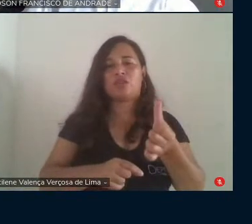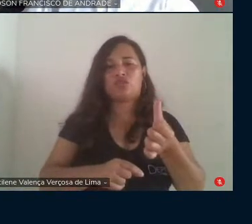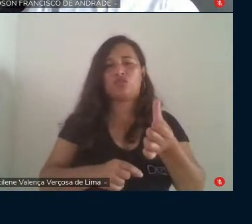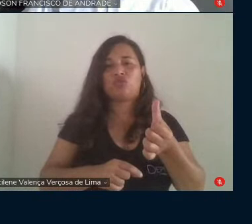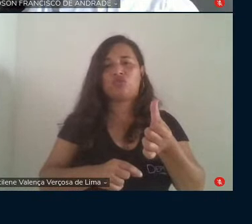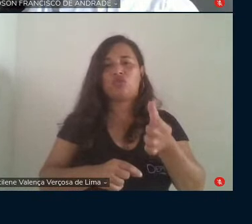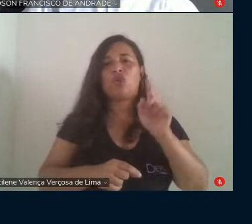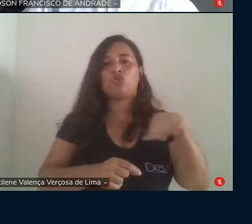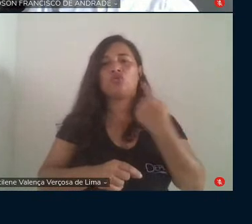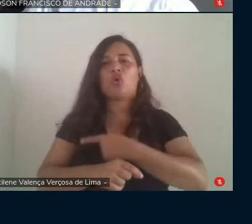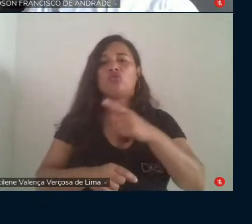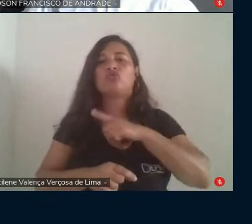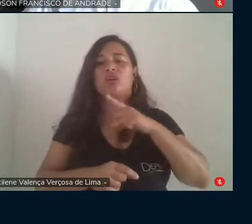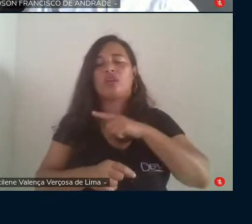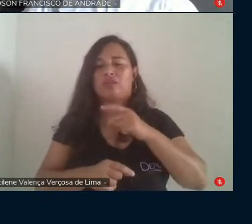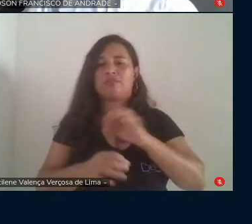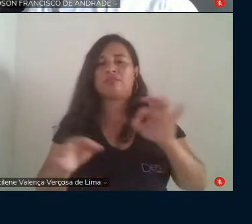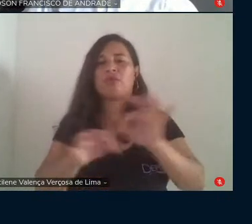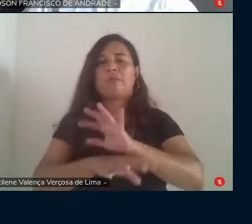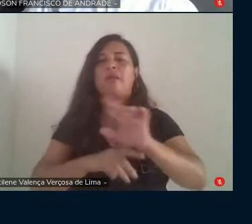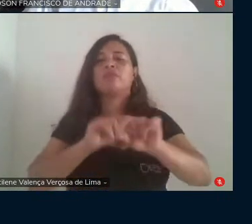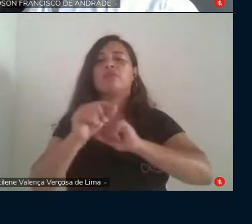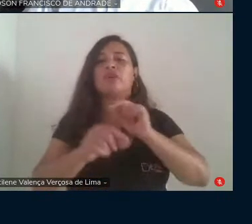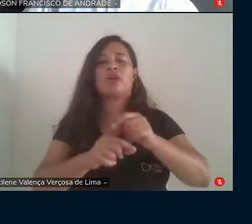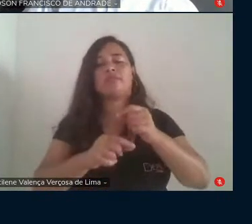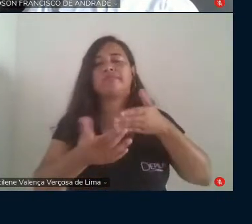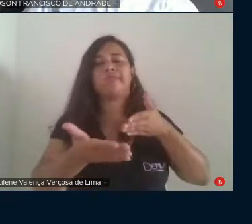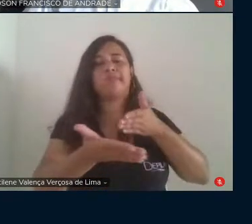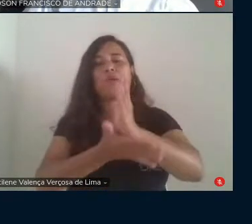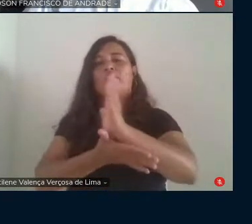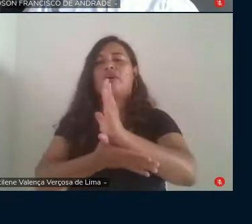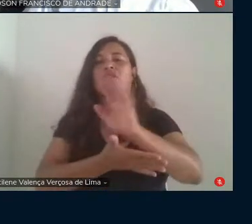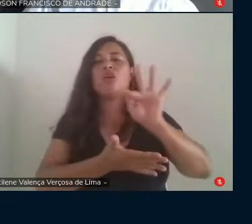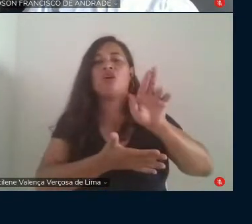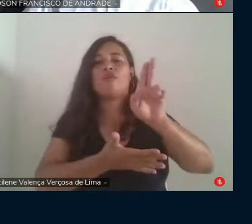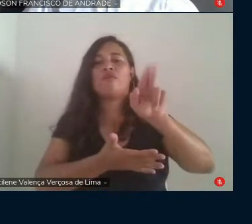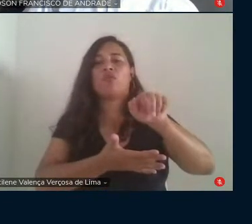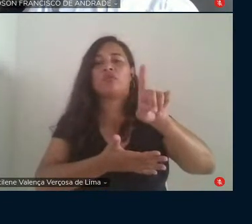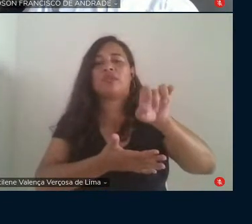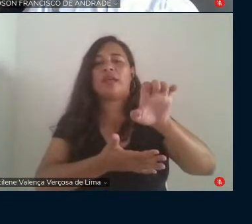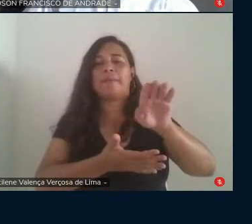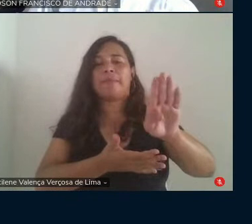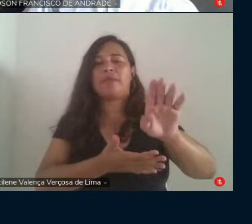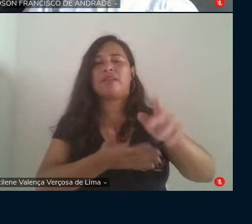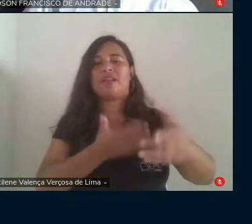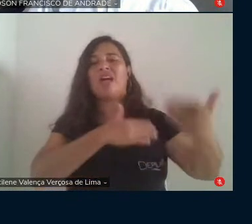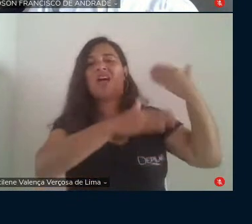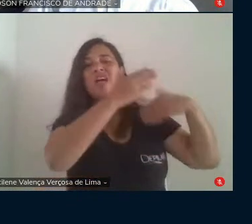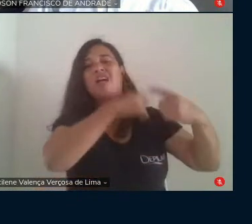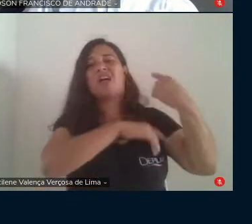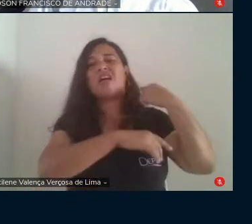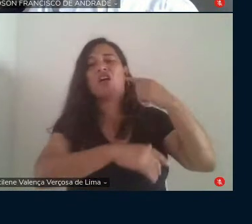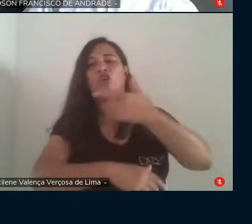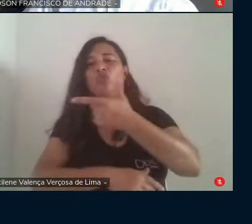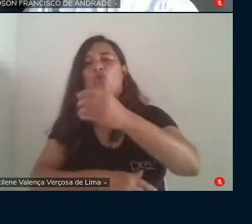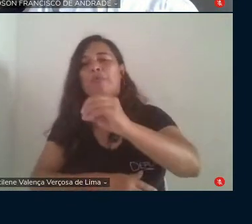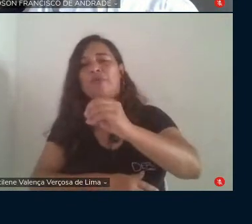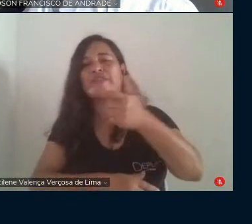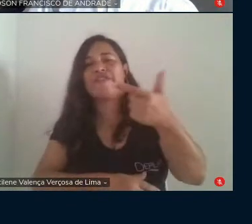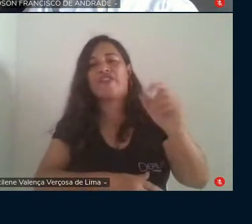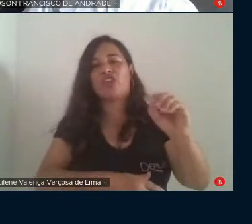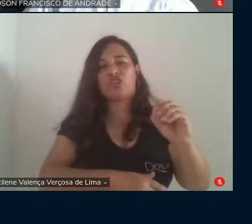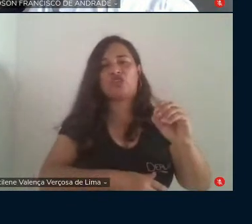nós teremos a plenitude daquilo que foi aprovado no Fundeb permanente lá em 2020 que está em vigor. Em